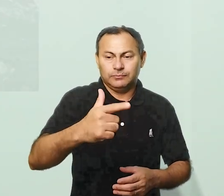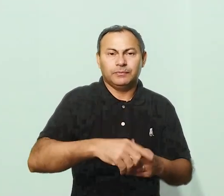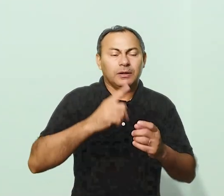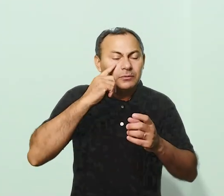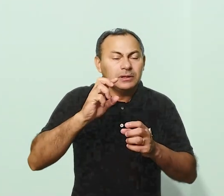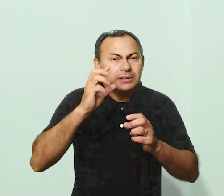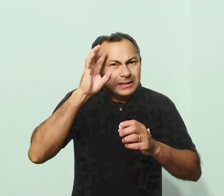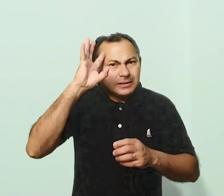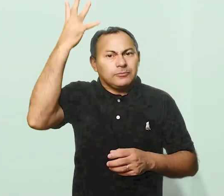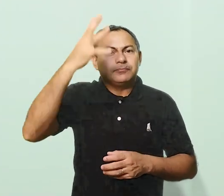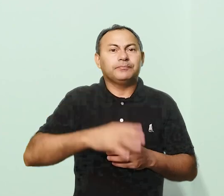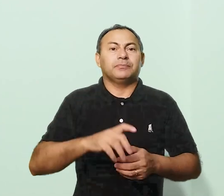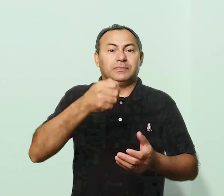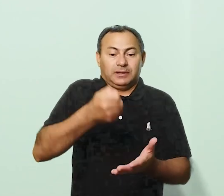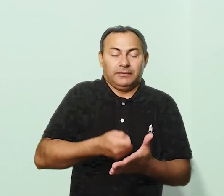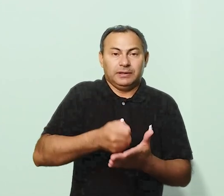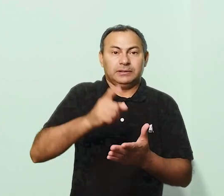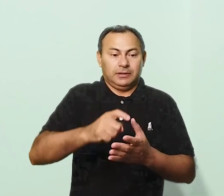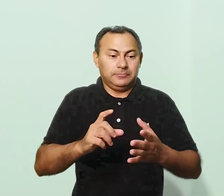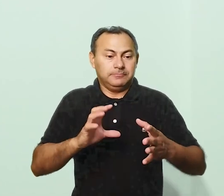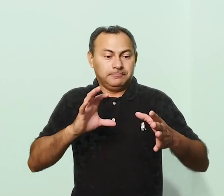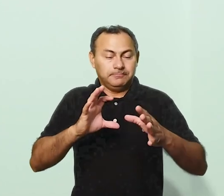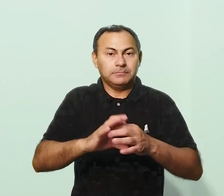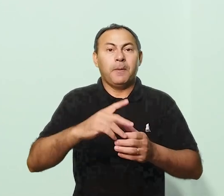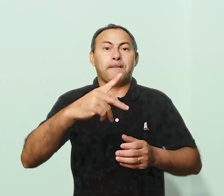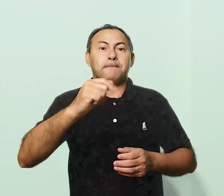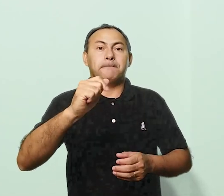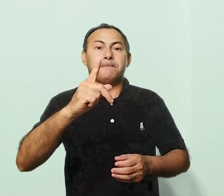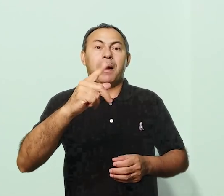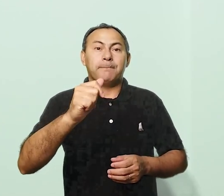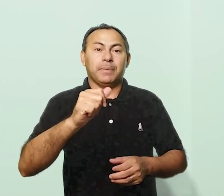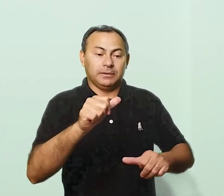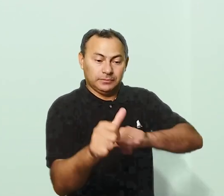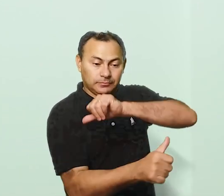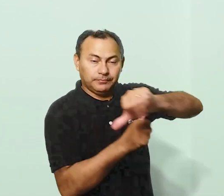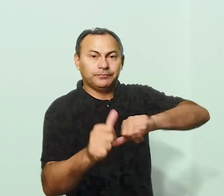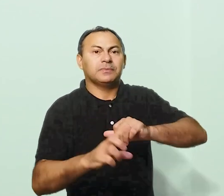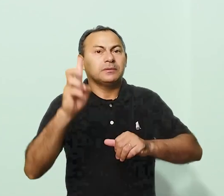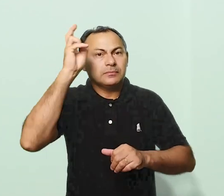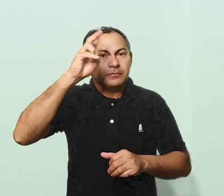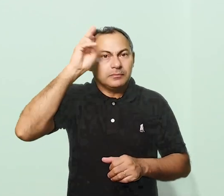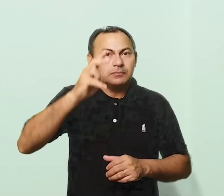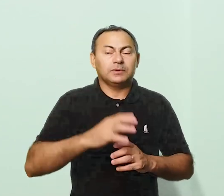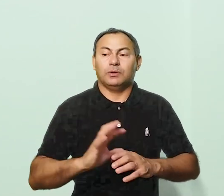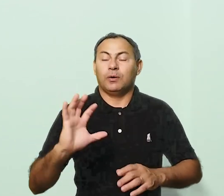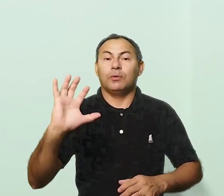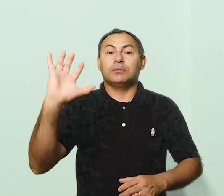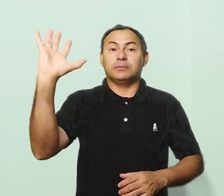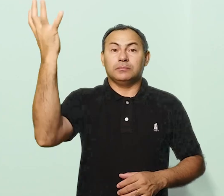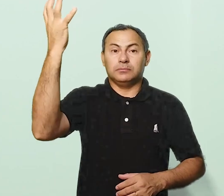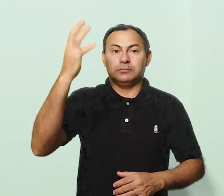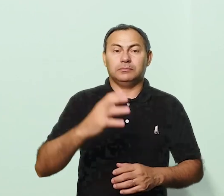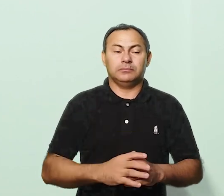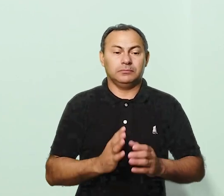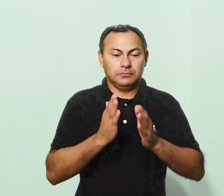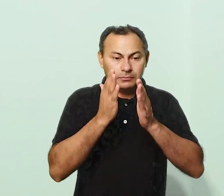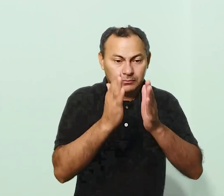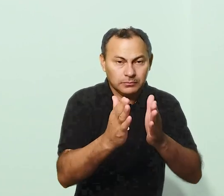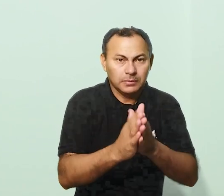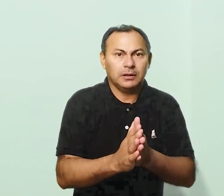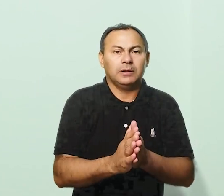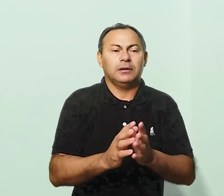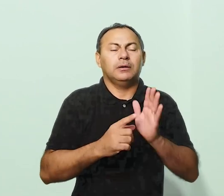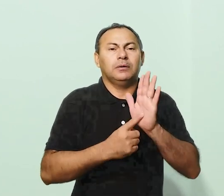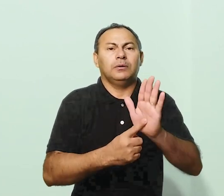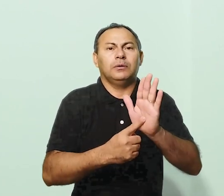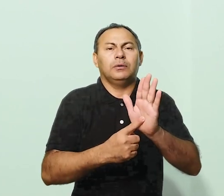daquele que devia ser um Papa de transição. A história de um acontecimento destinado a plasmar